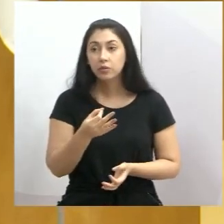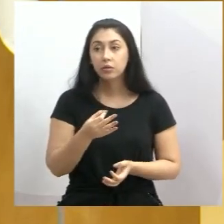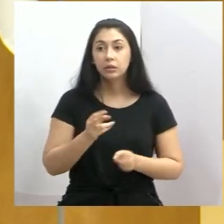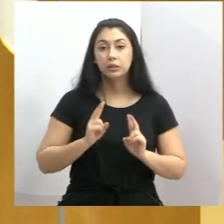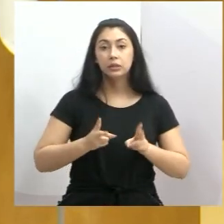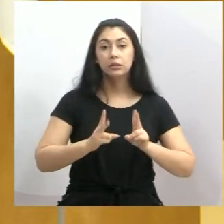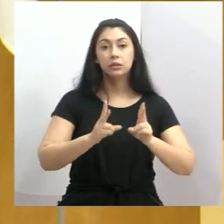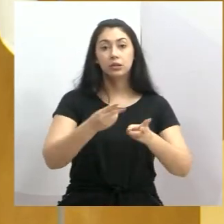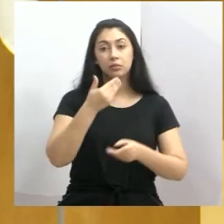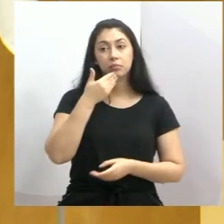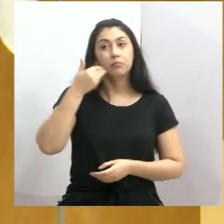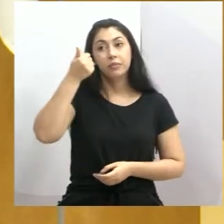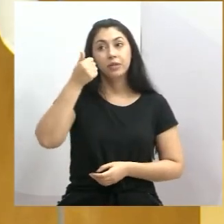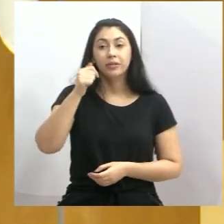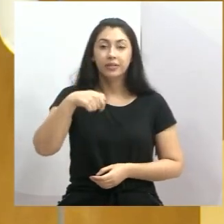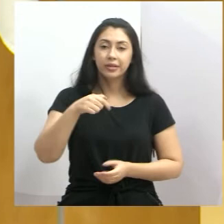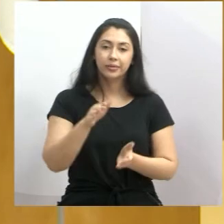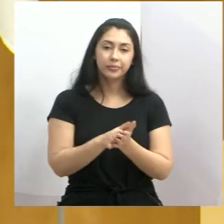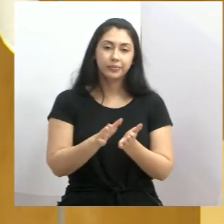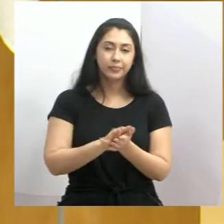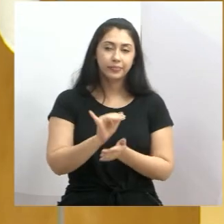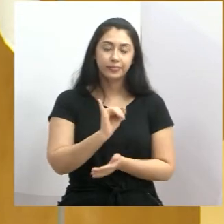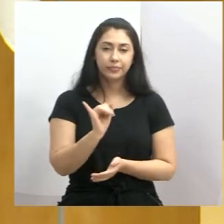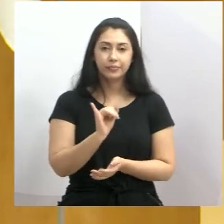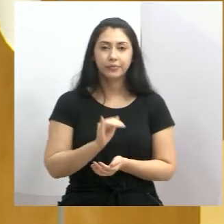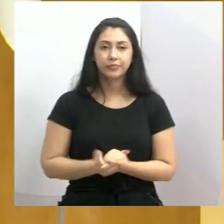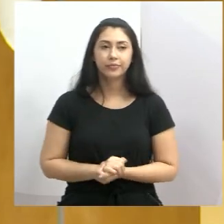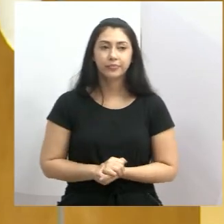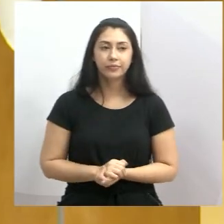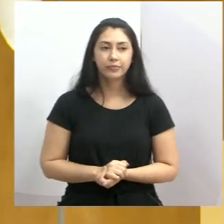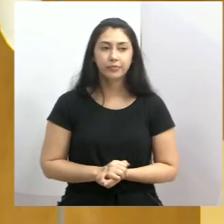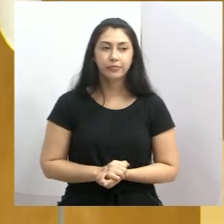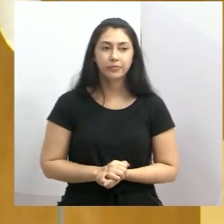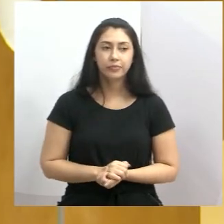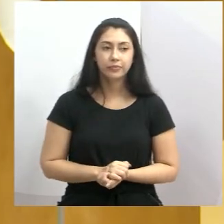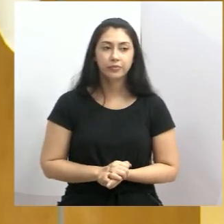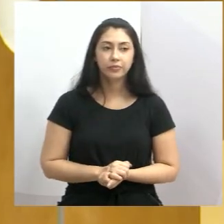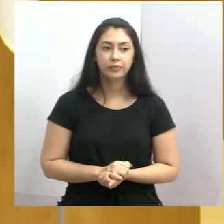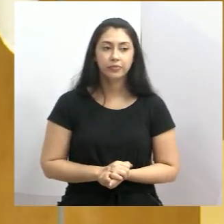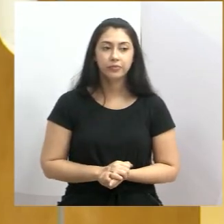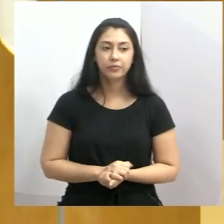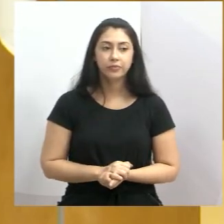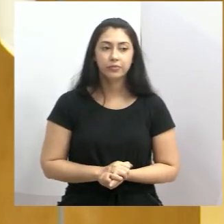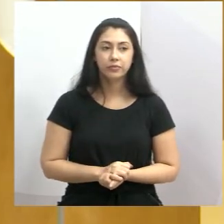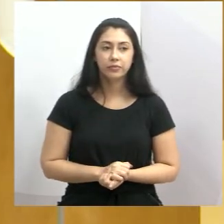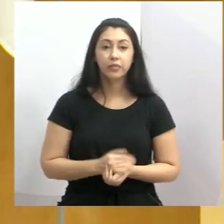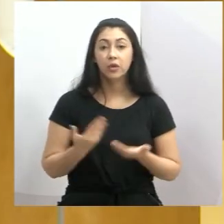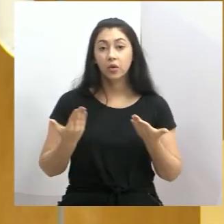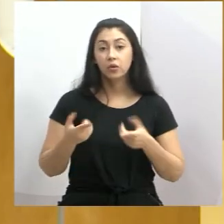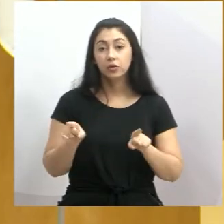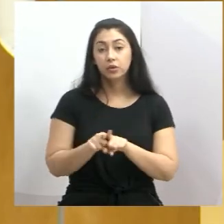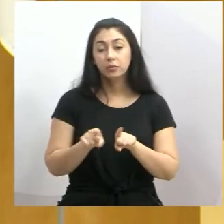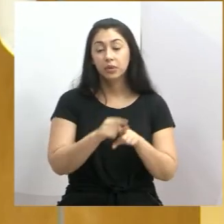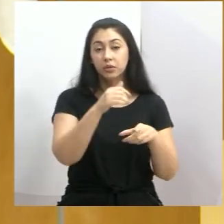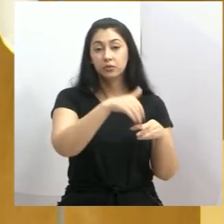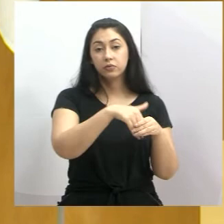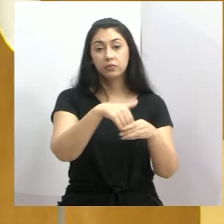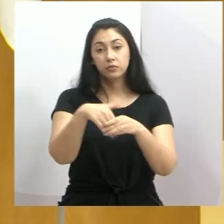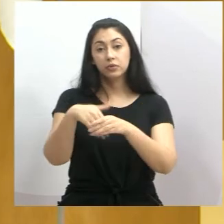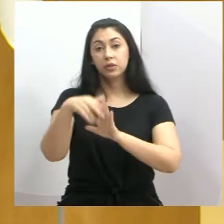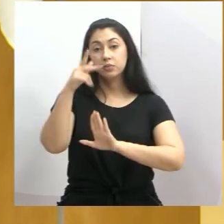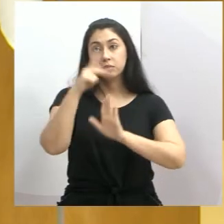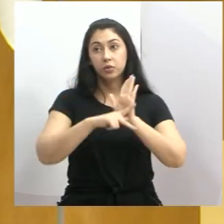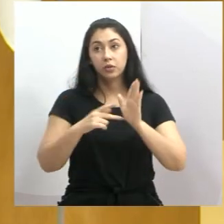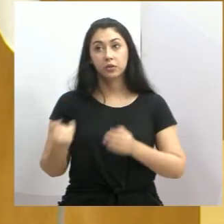mais a nossa cidade aqui em Jacareí. A gente hoje votou também alguns projetos importantes